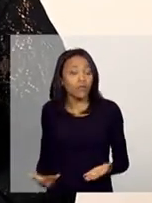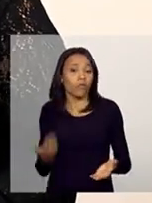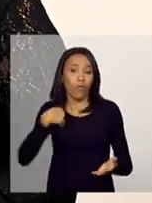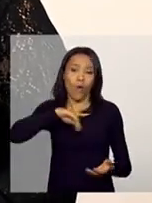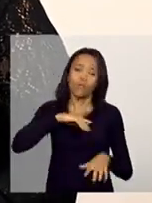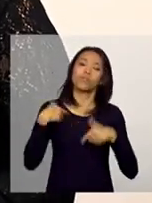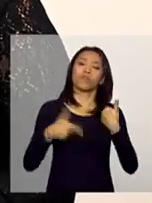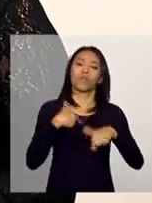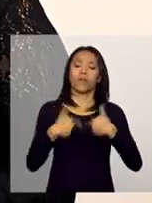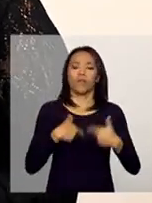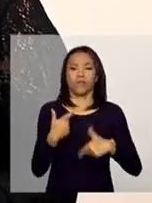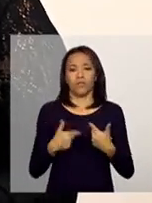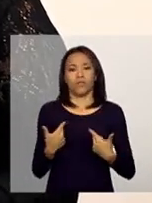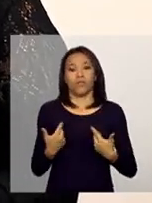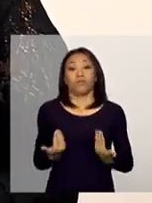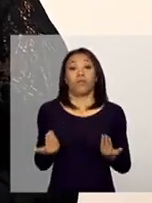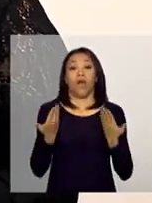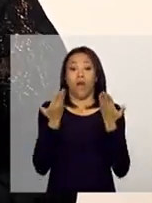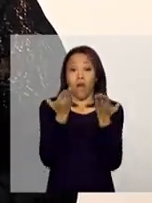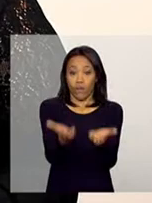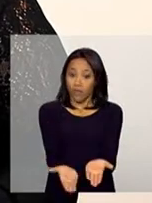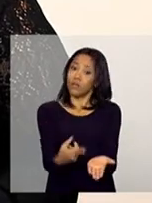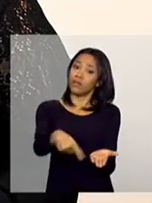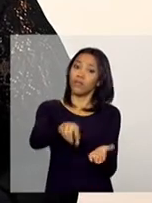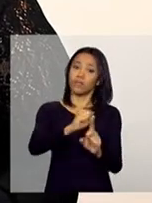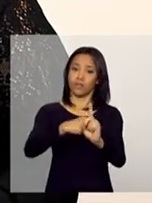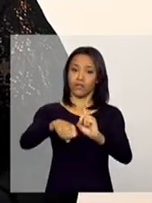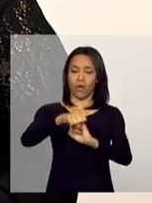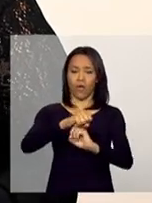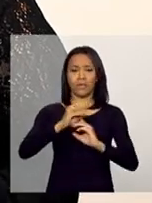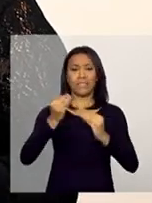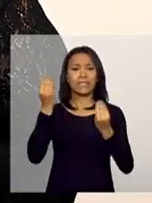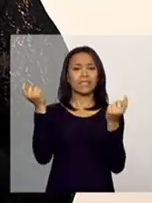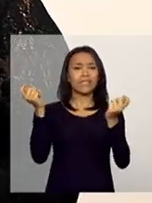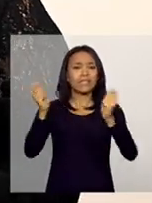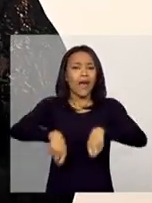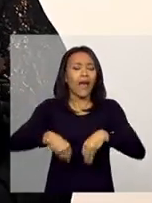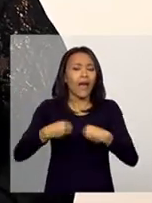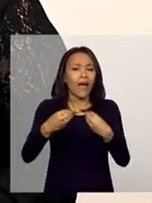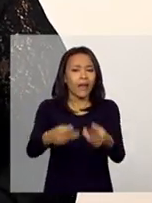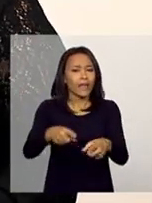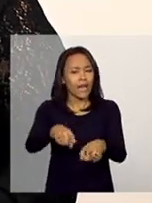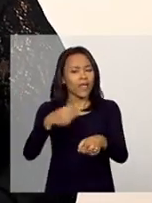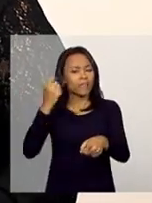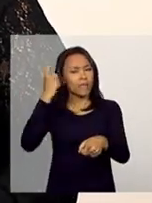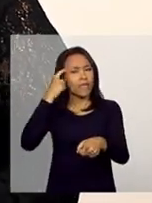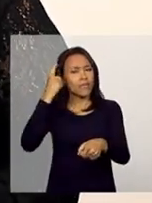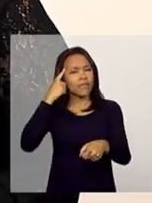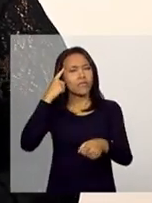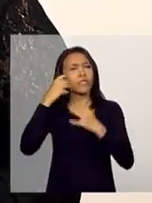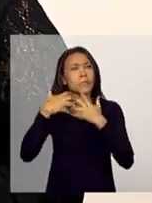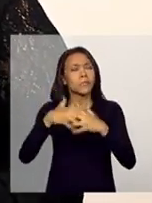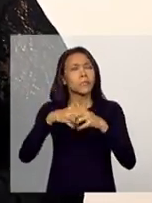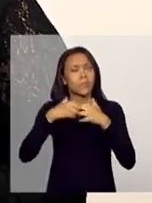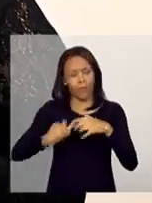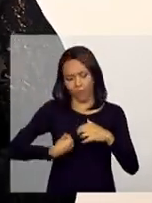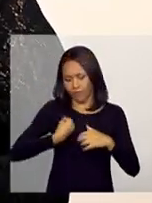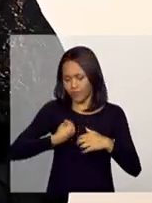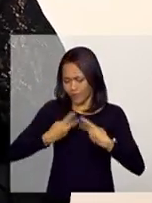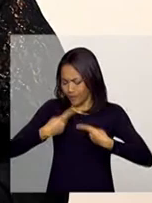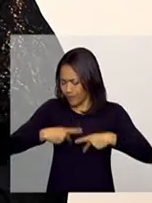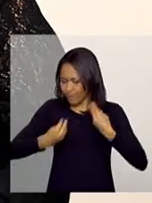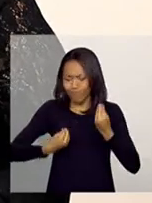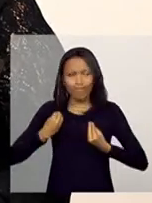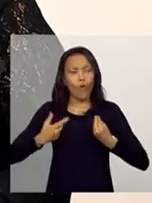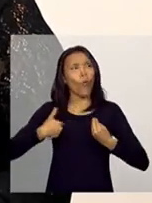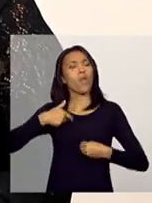com essas famílias, né? Ou seja, criar condições para que ela possa refletir a sua realidade, que ela possa compreender o